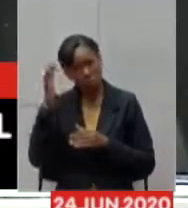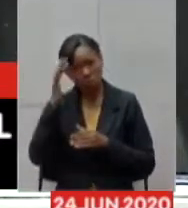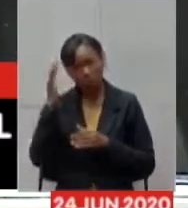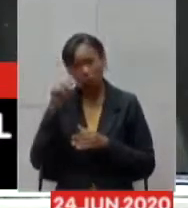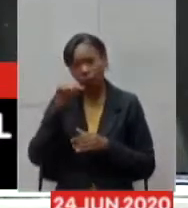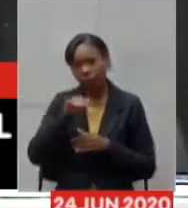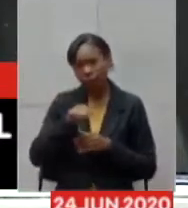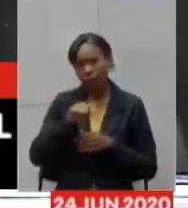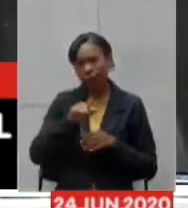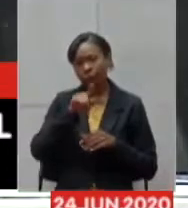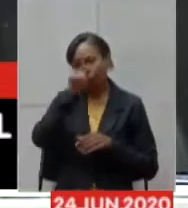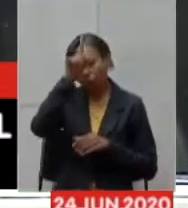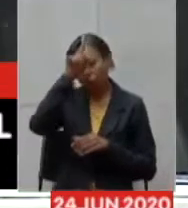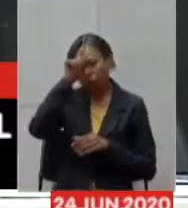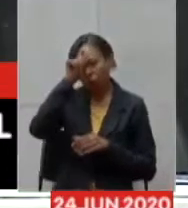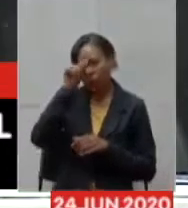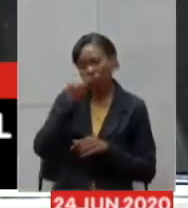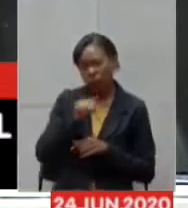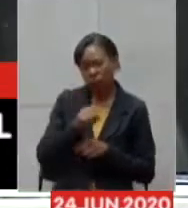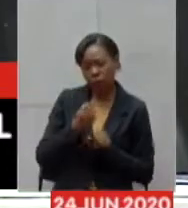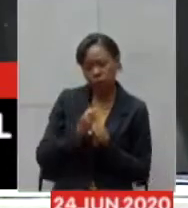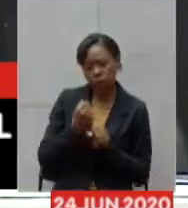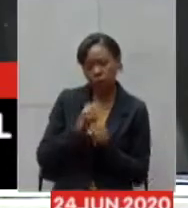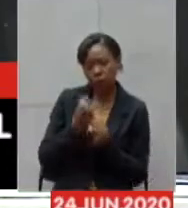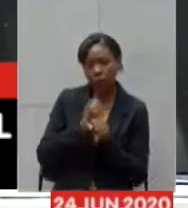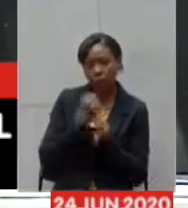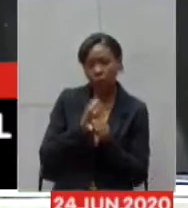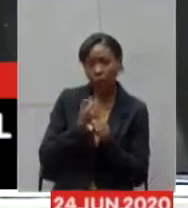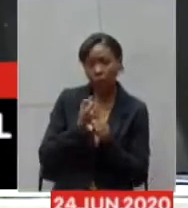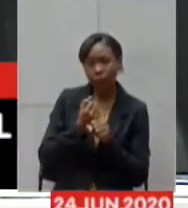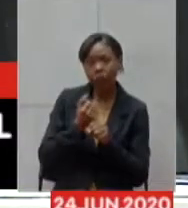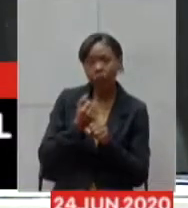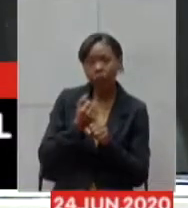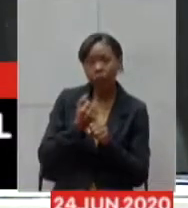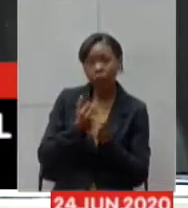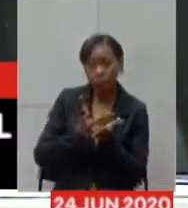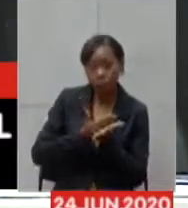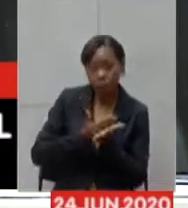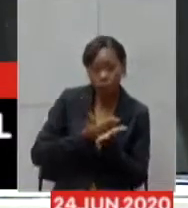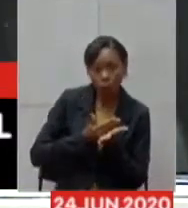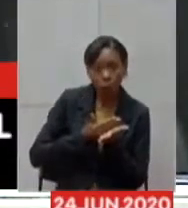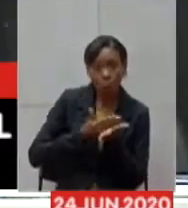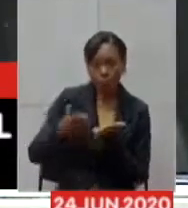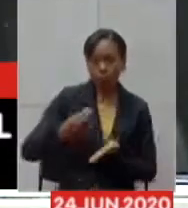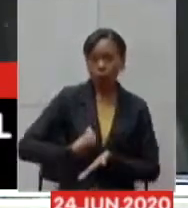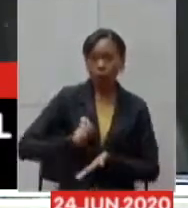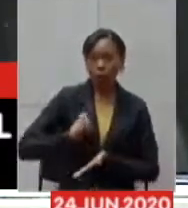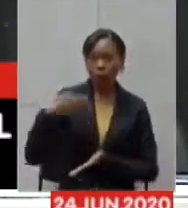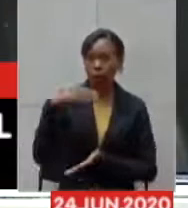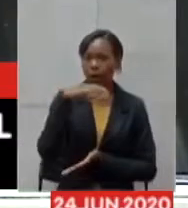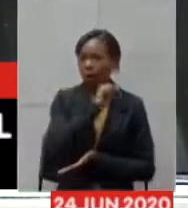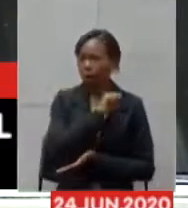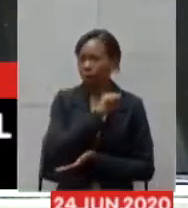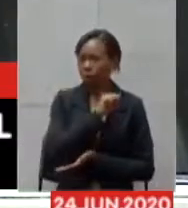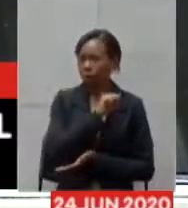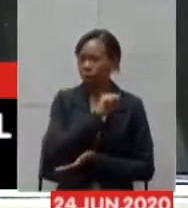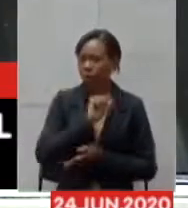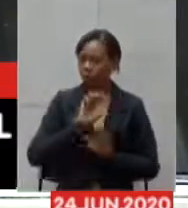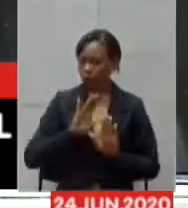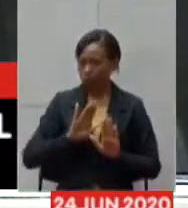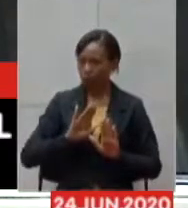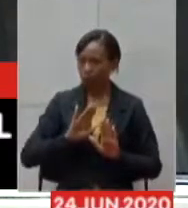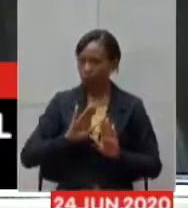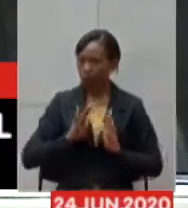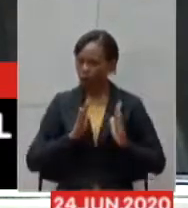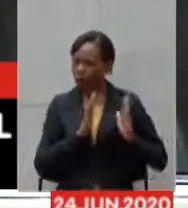teria que funcionar imediatamente então nesse primeiro momento se